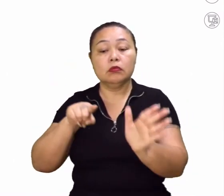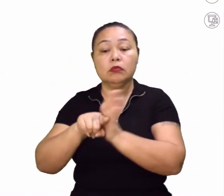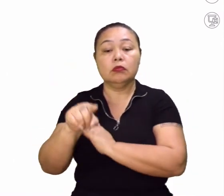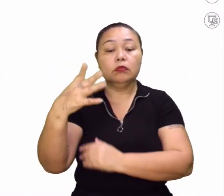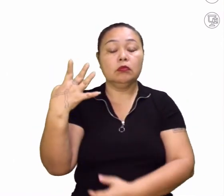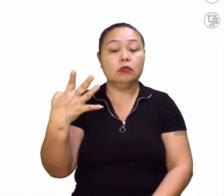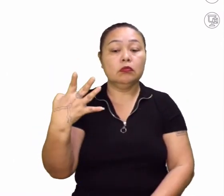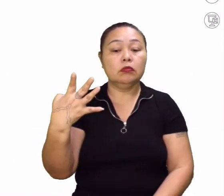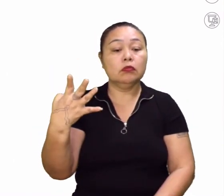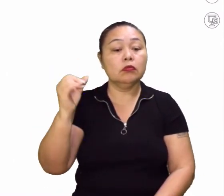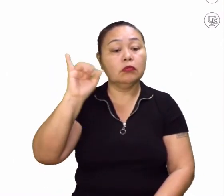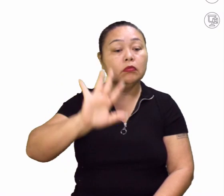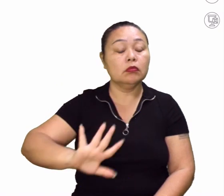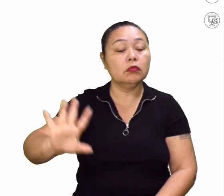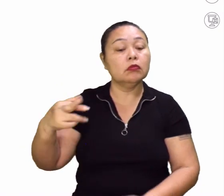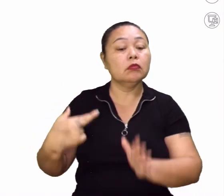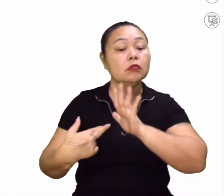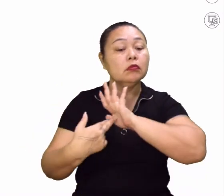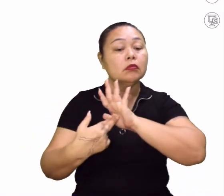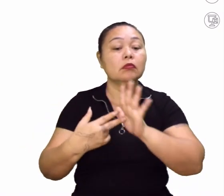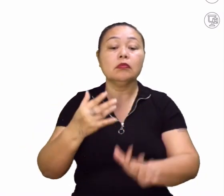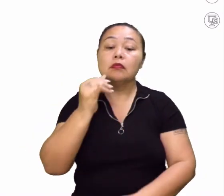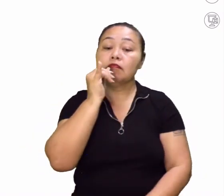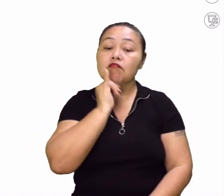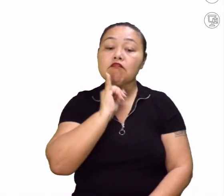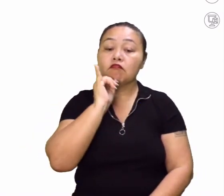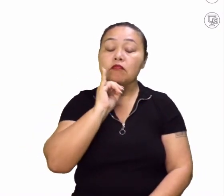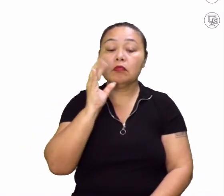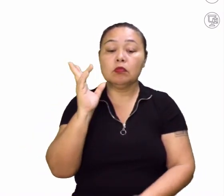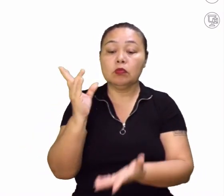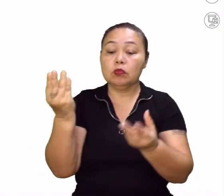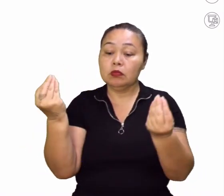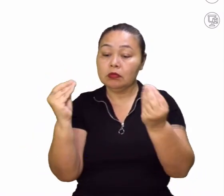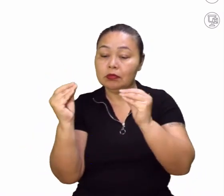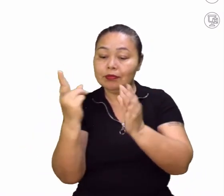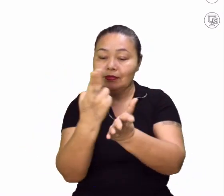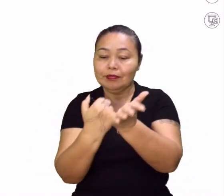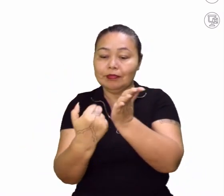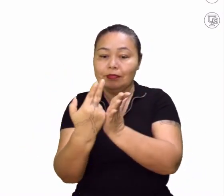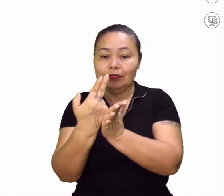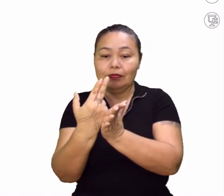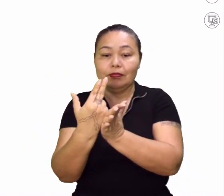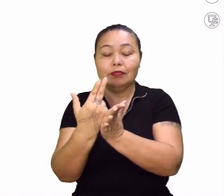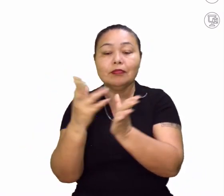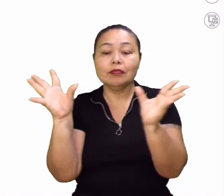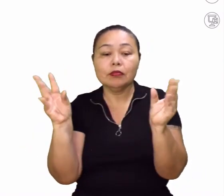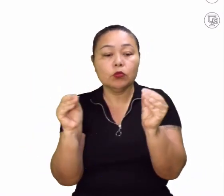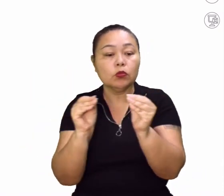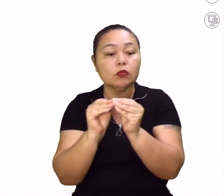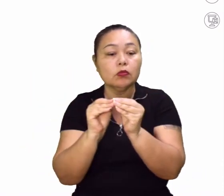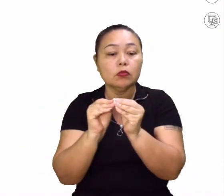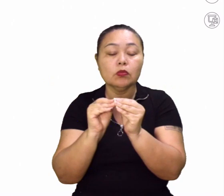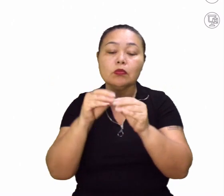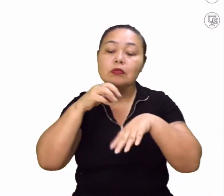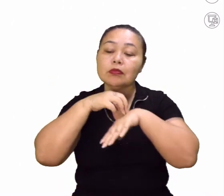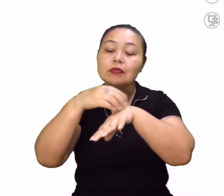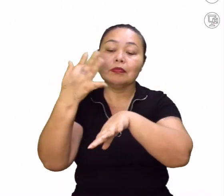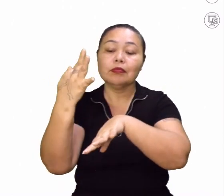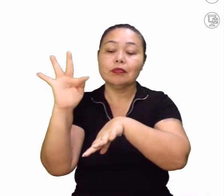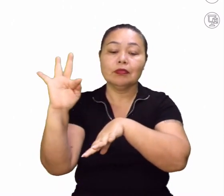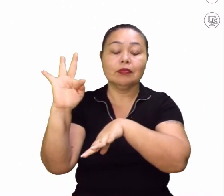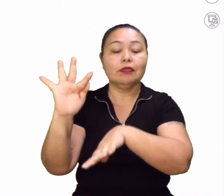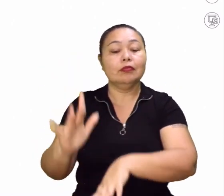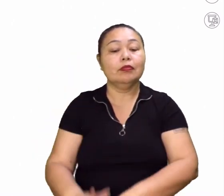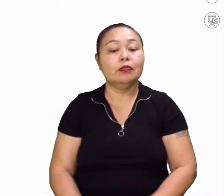A imagem apresenta um exemplo de Croquis, de síntese sobre o turismo na